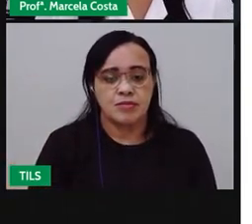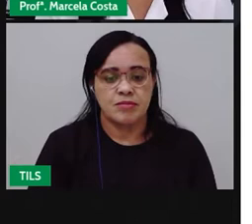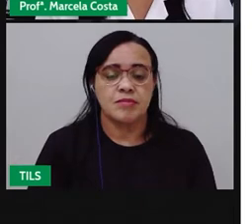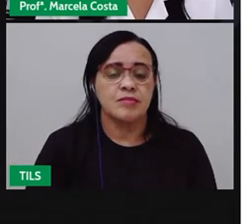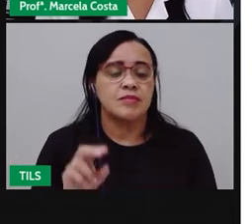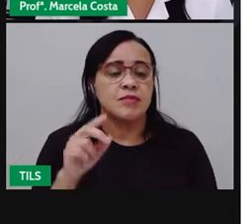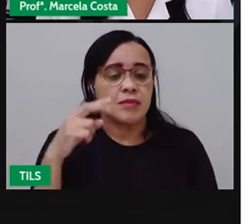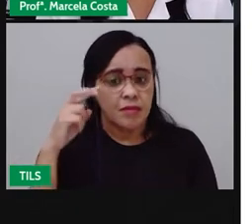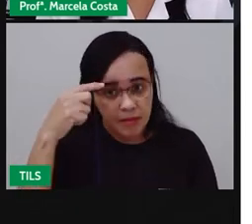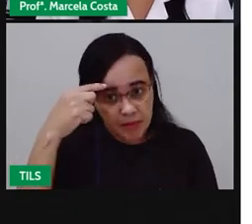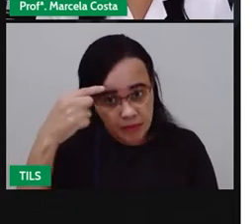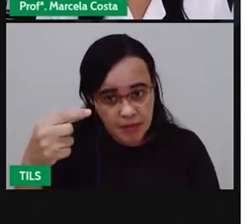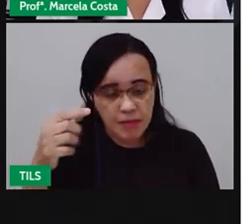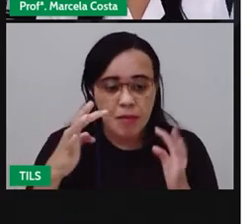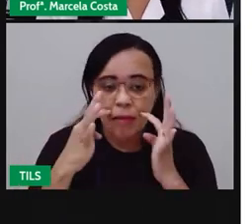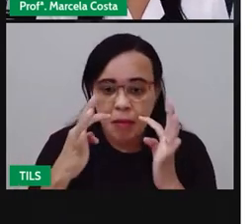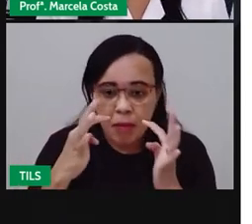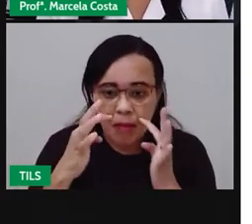estado é RN.